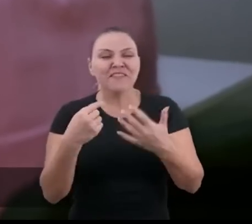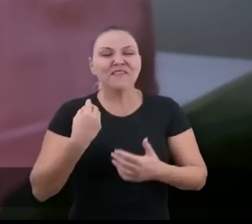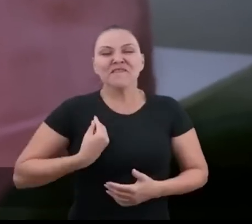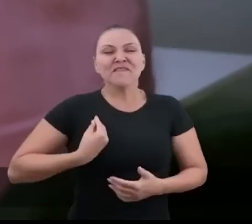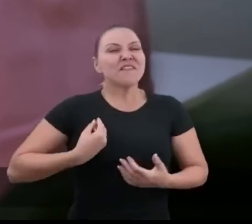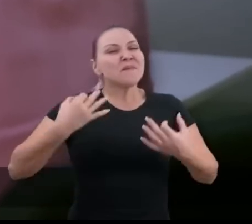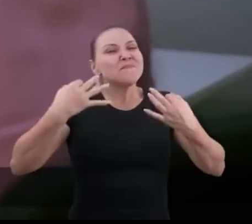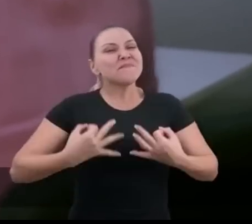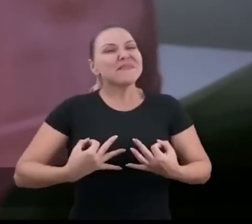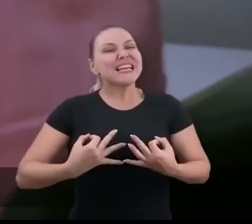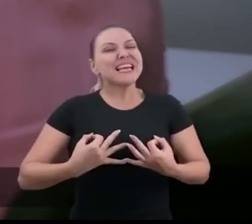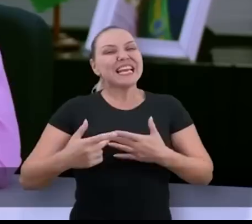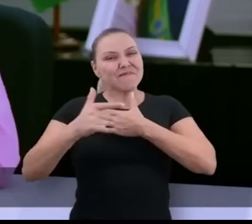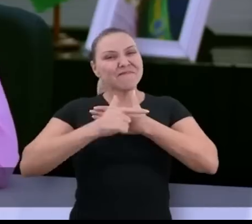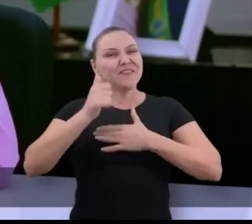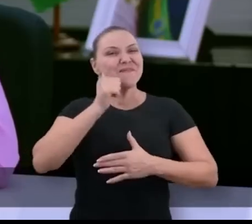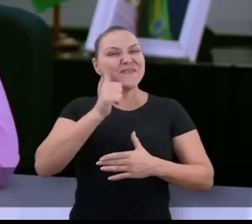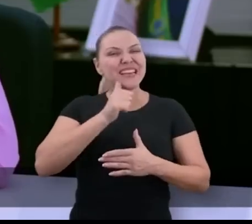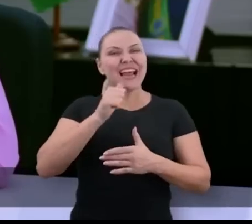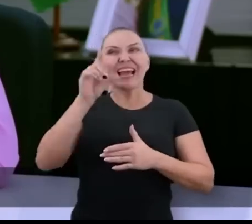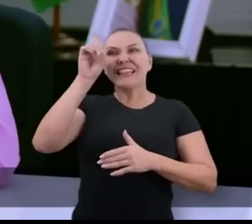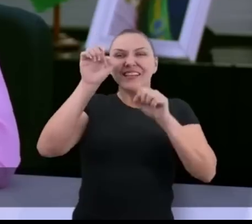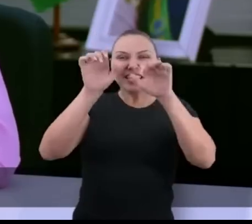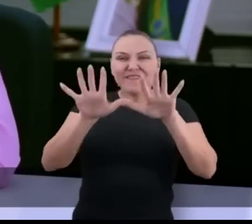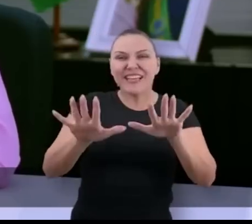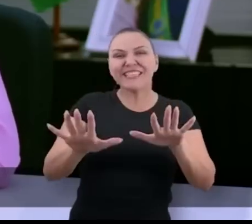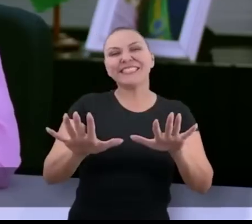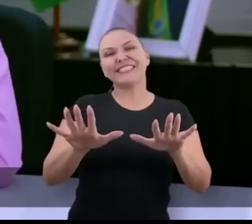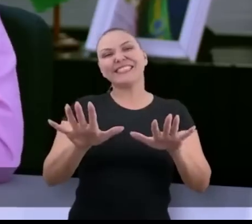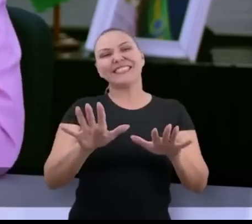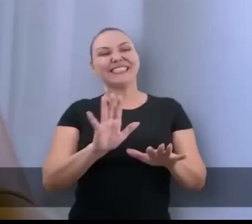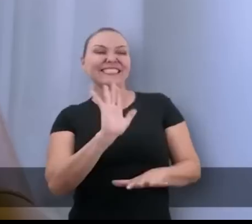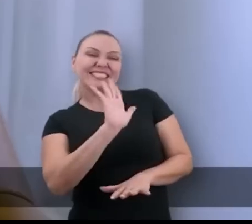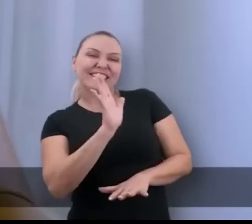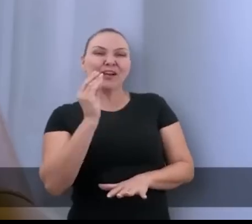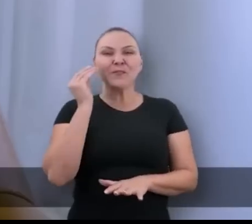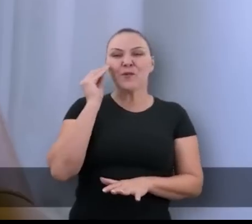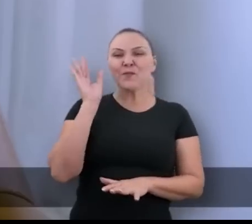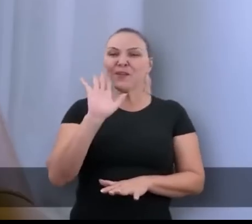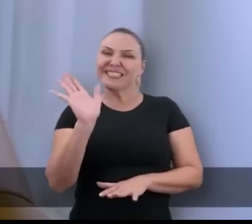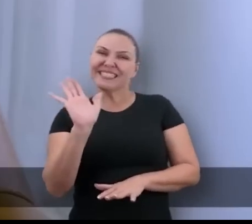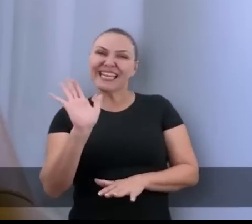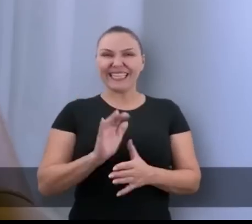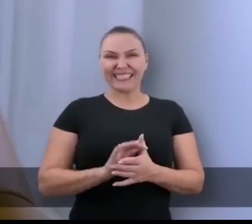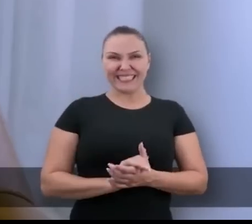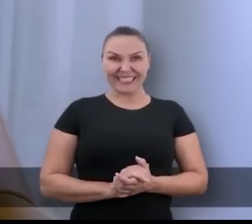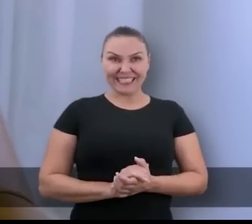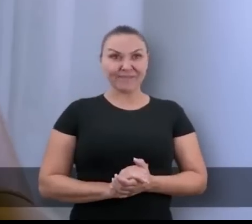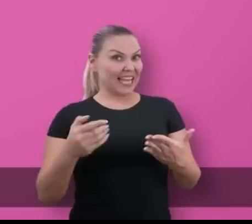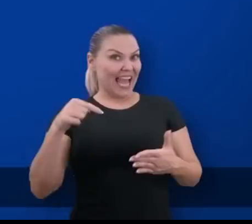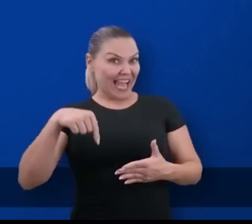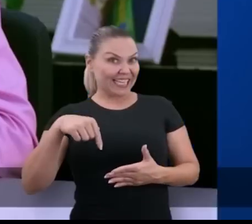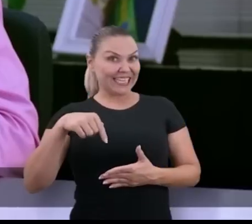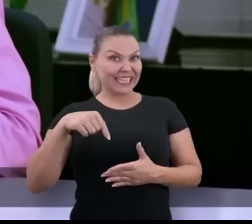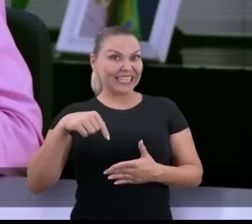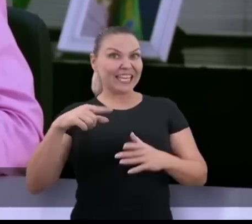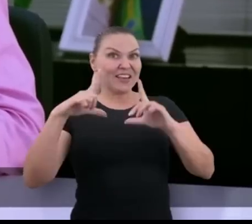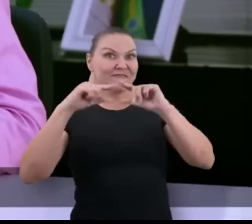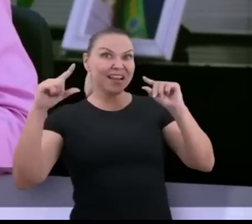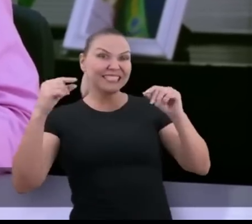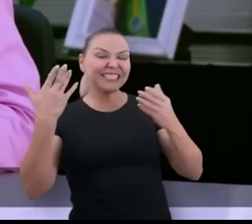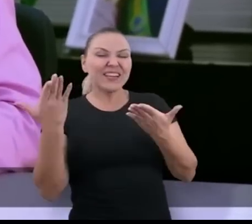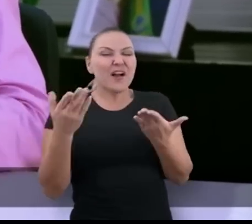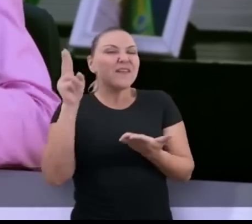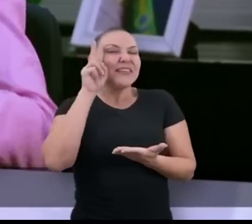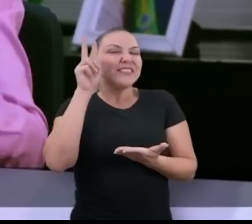plenamente o papel da mulher. Eu te abençoe. Beijo, linda. Beijo, linda. Bye, bye. Tchau. Tchau. E aqui em